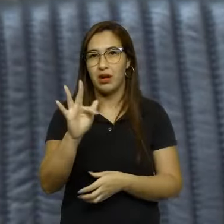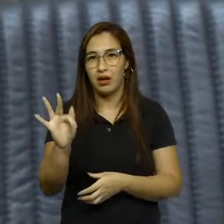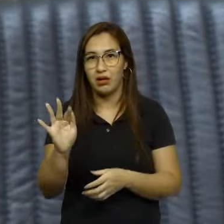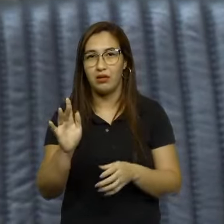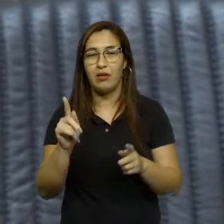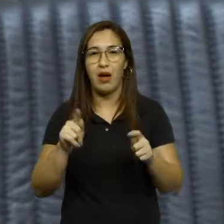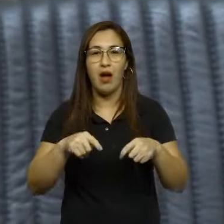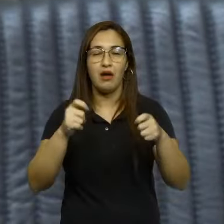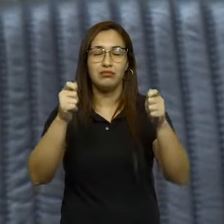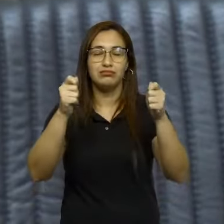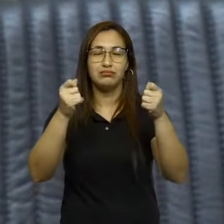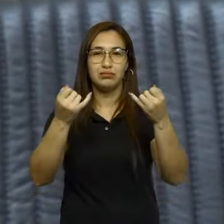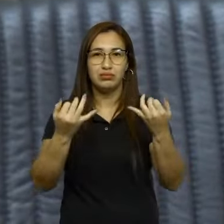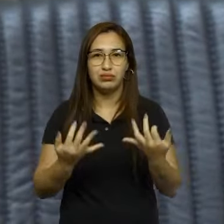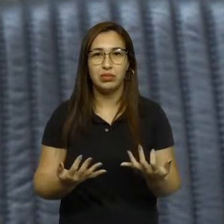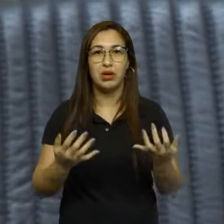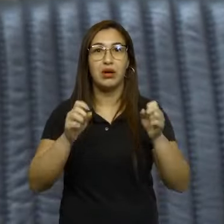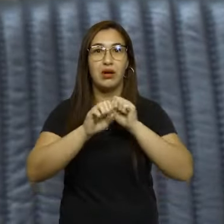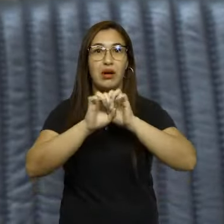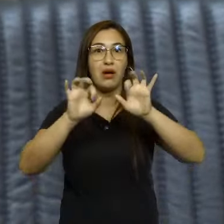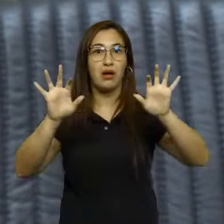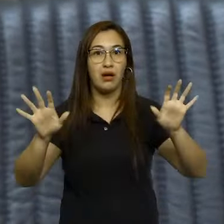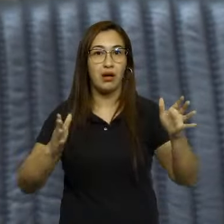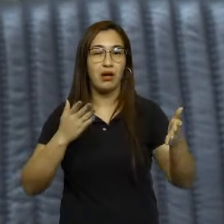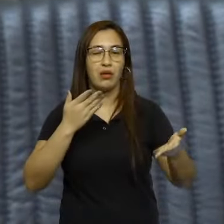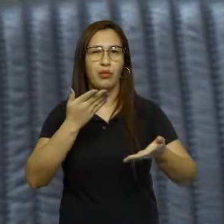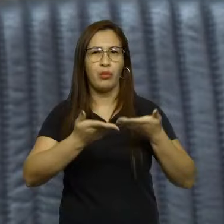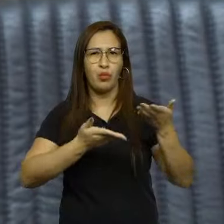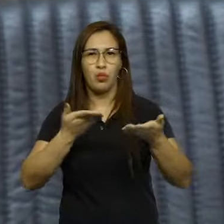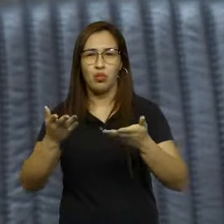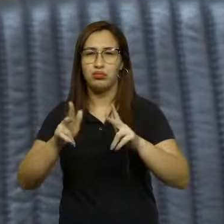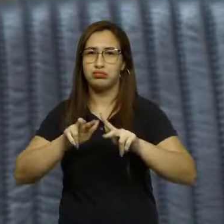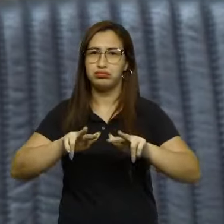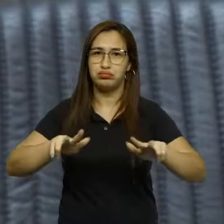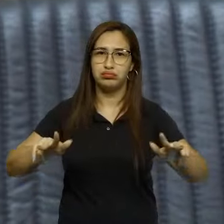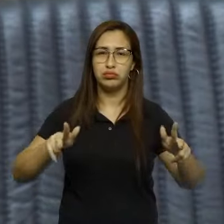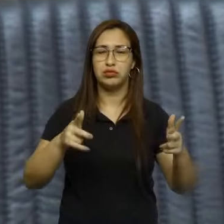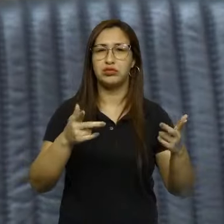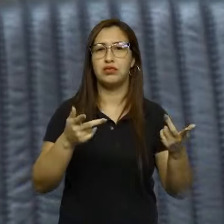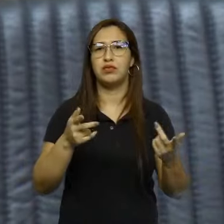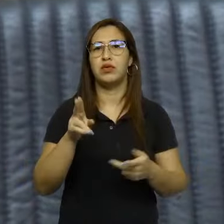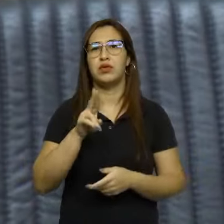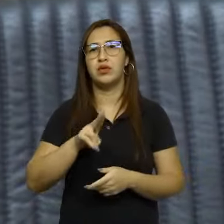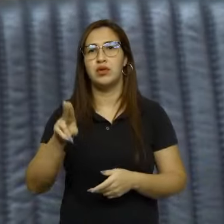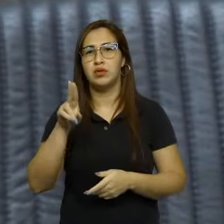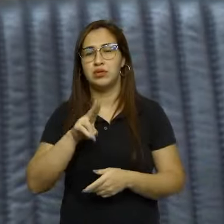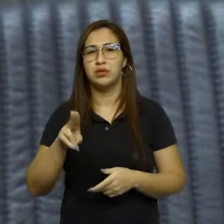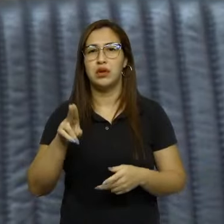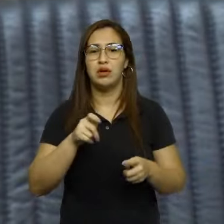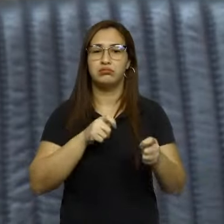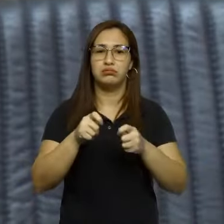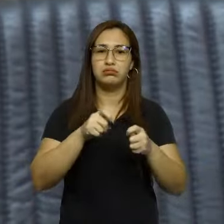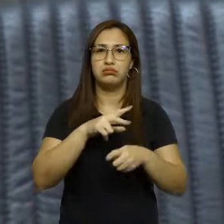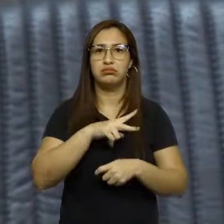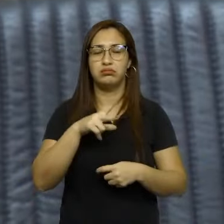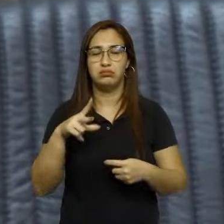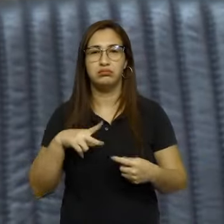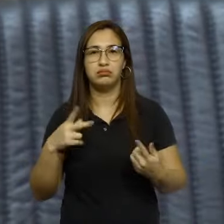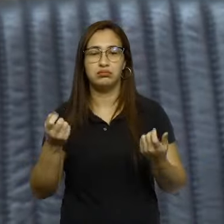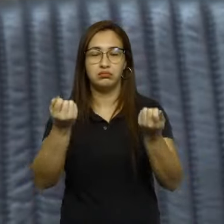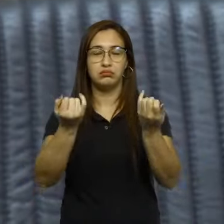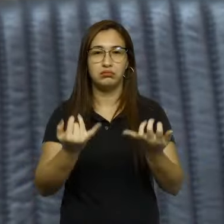recorrente ao cuidar das normas dos atos da administração pública, acentuando que